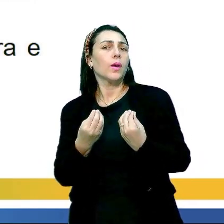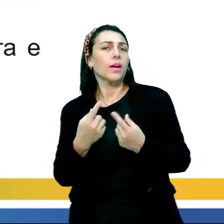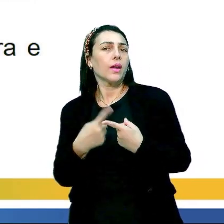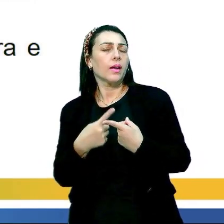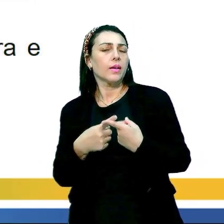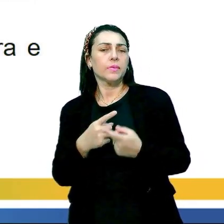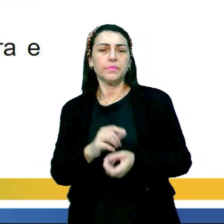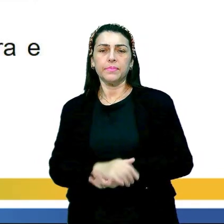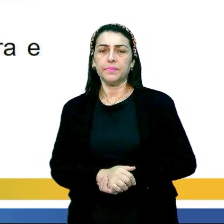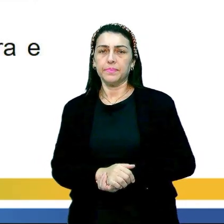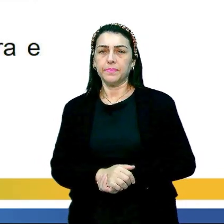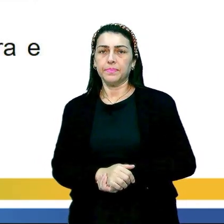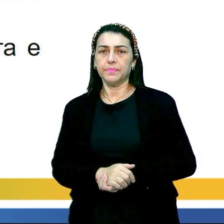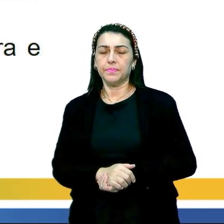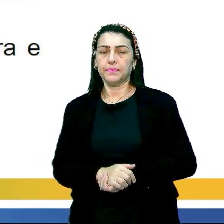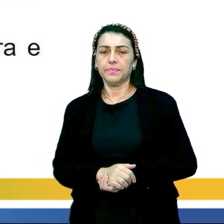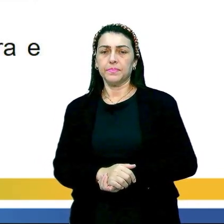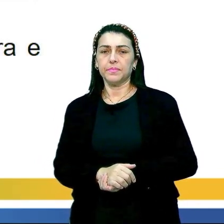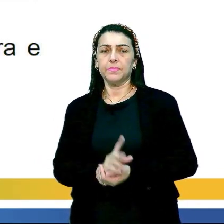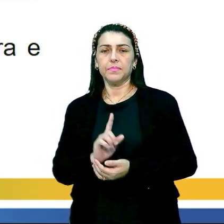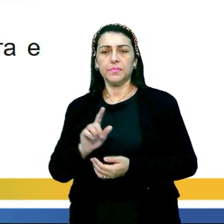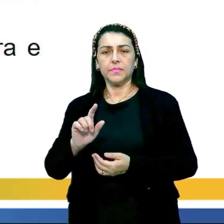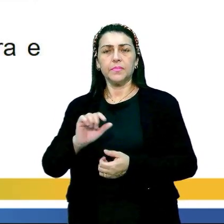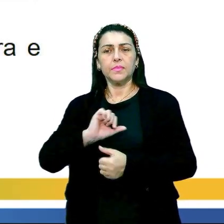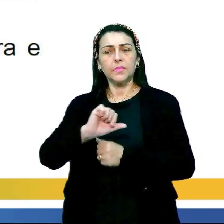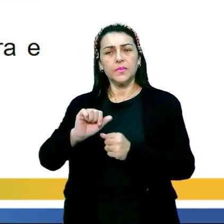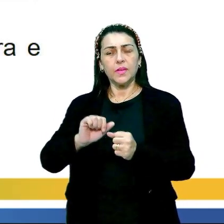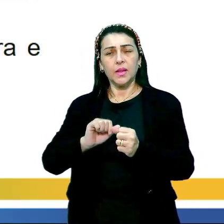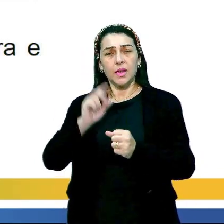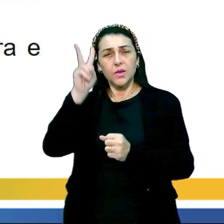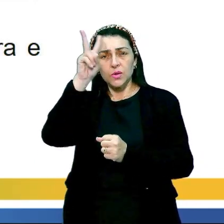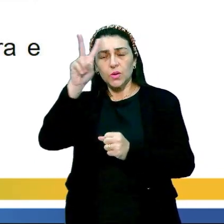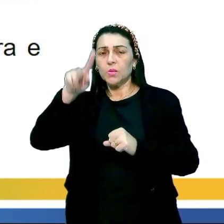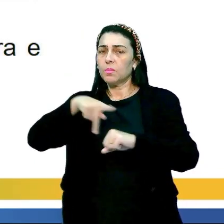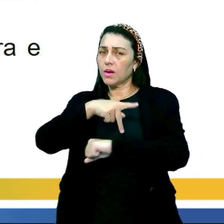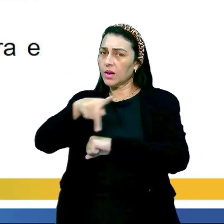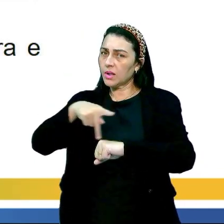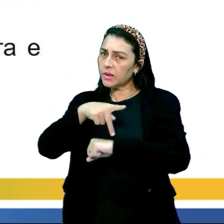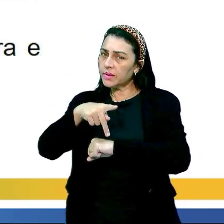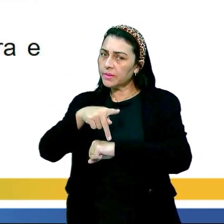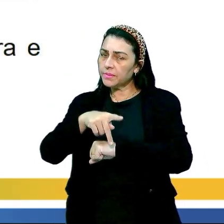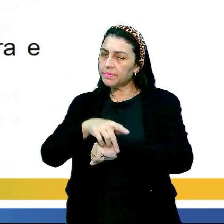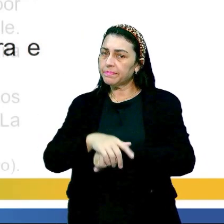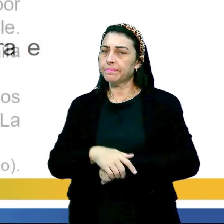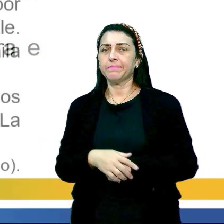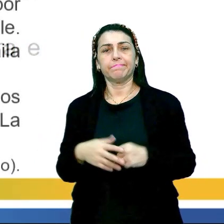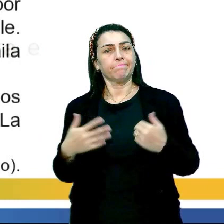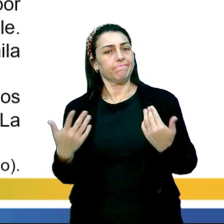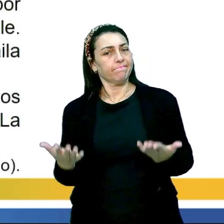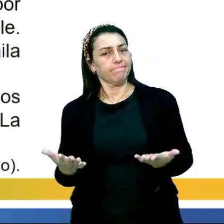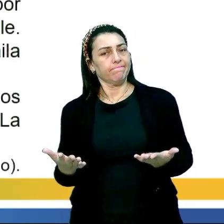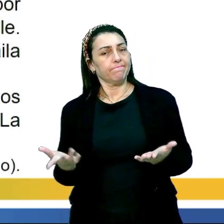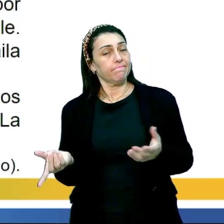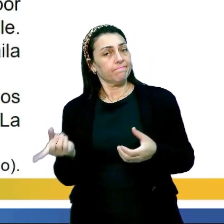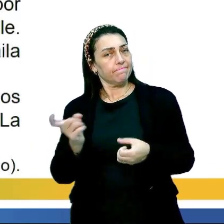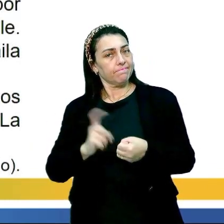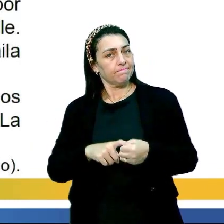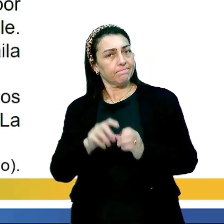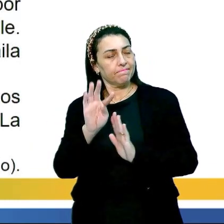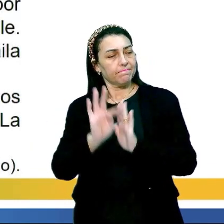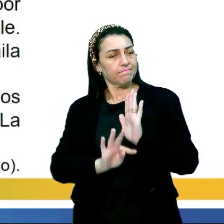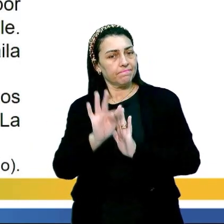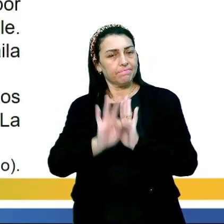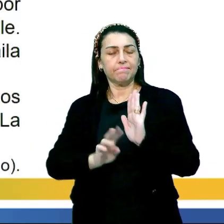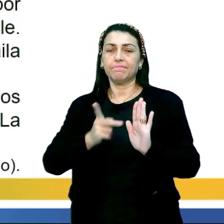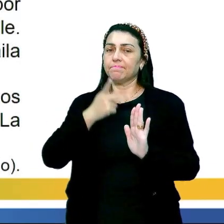quê, né? Manter-se inalterado ao longo da história de sua história no país? Galera, vamos voltar aqui no texto. Eu